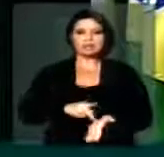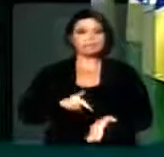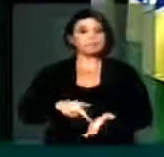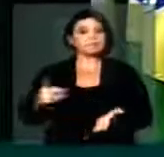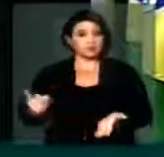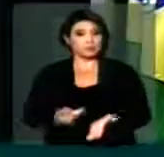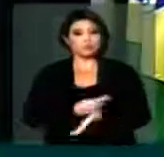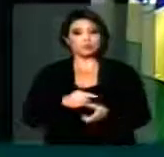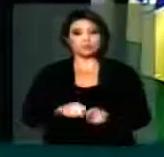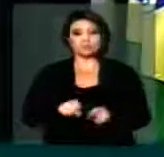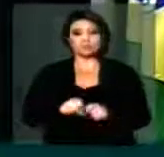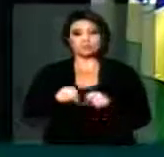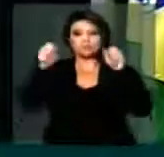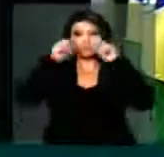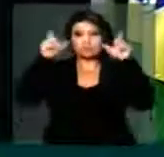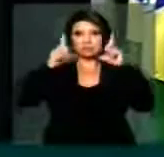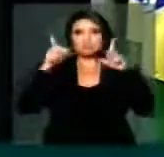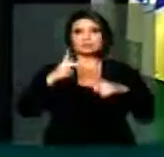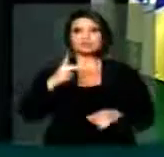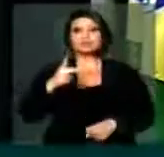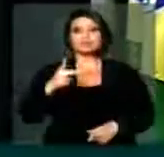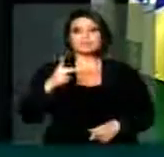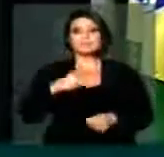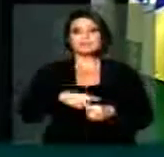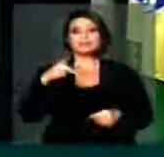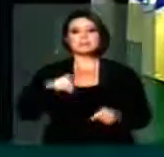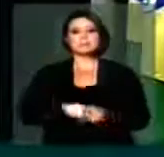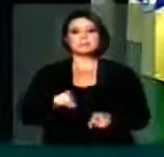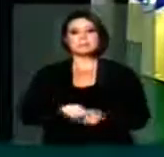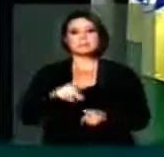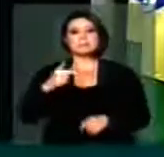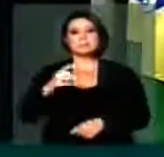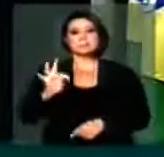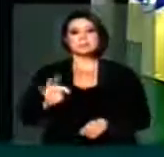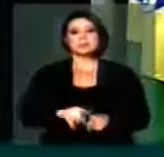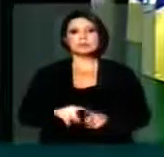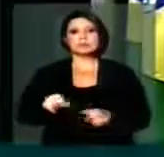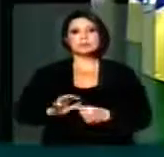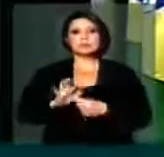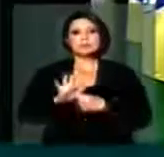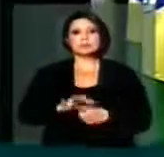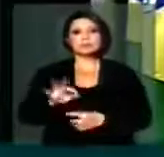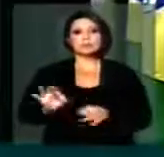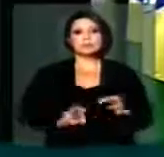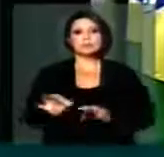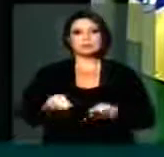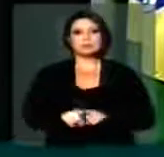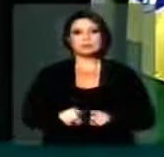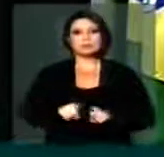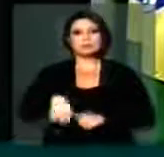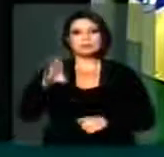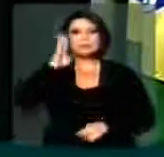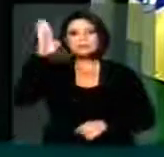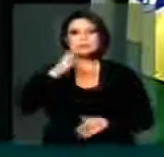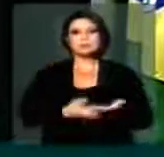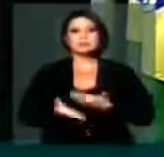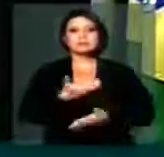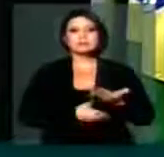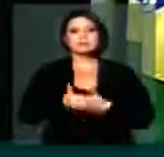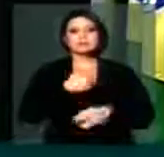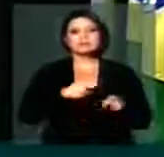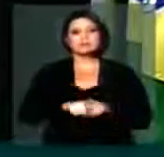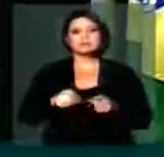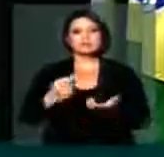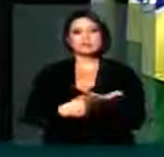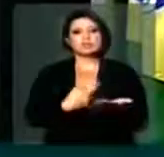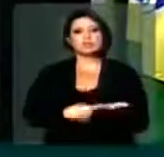Ao contrário, o escândalo da Petrobras, assim como o mensalão do PT, ao que indicam os depoimentos dos principais envolvidos, foi a